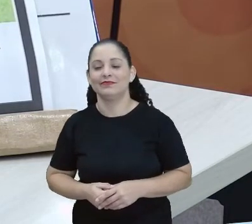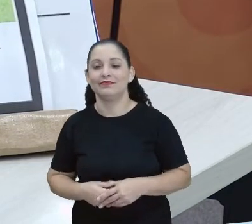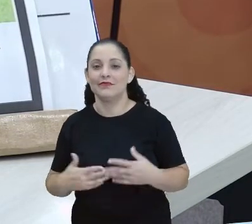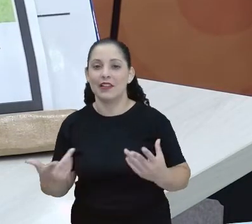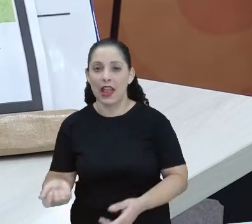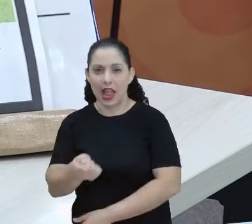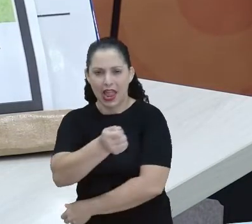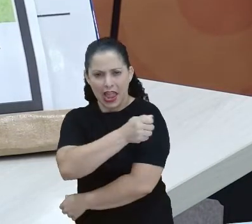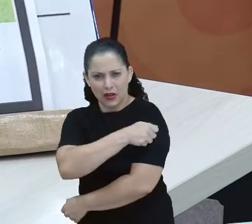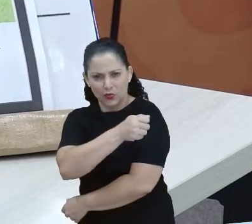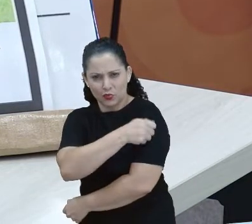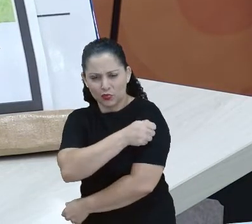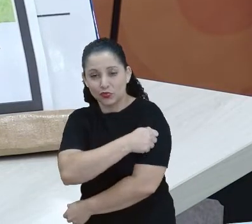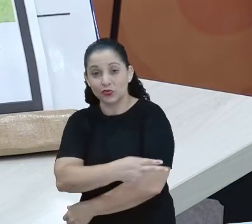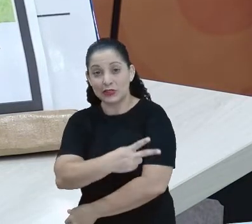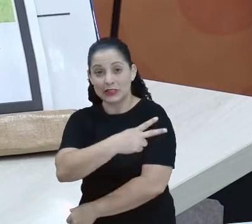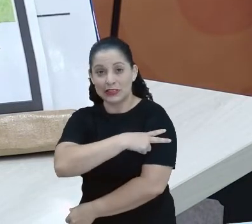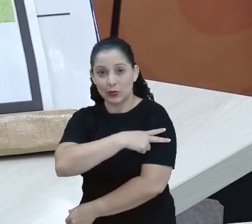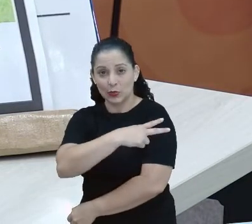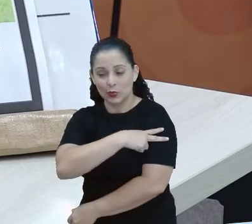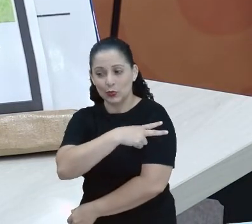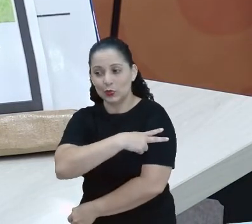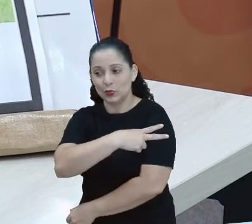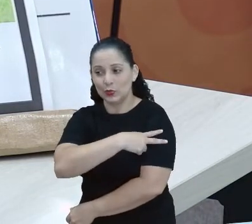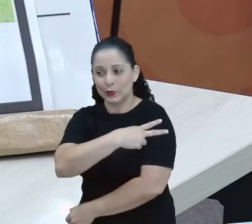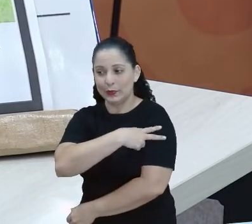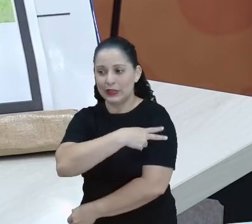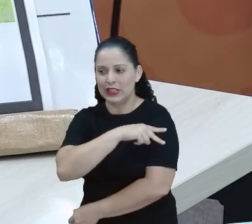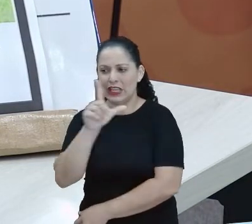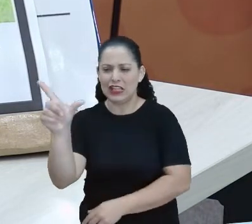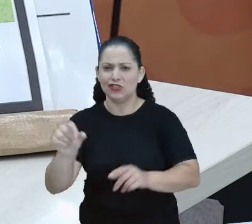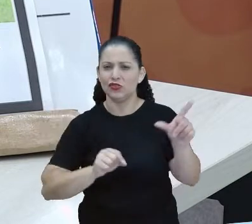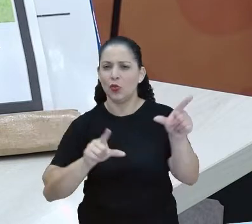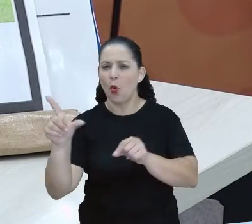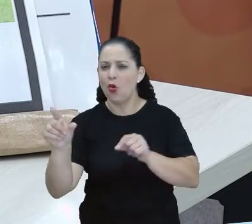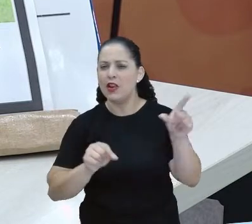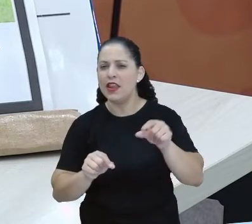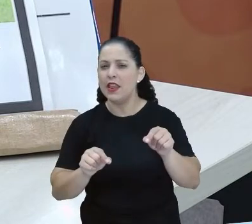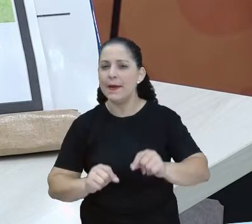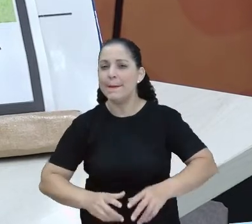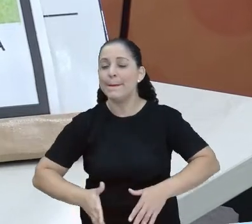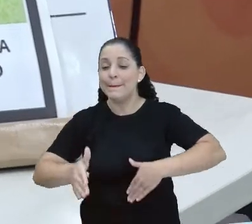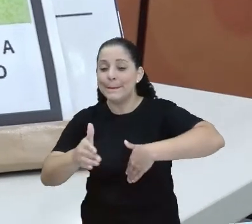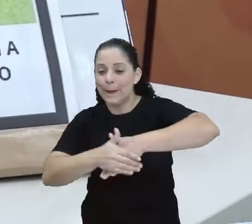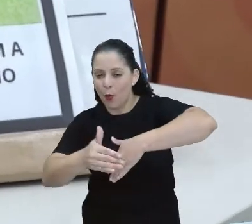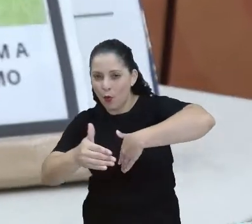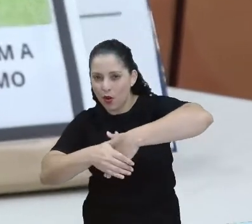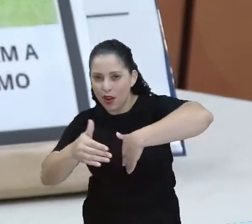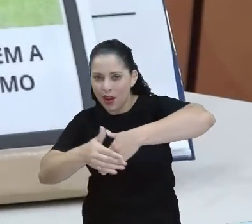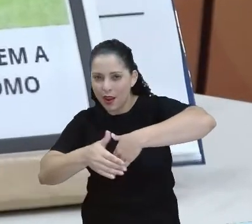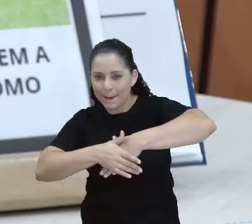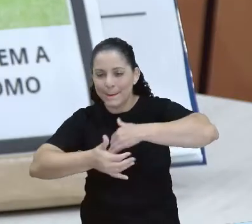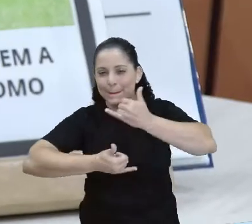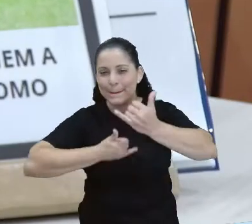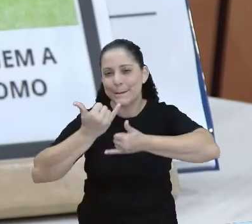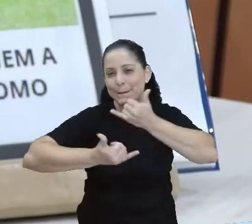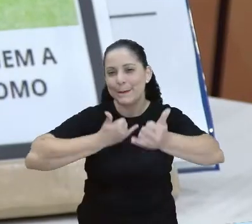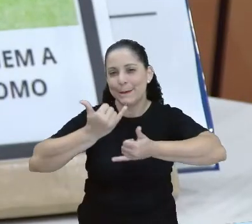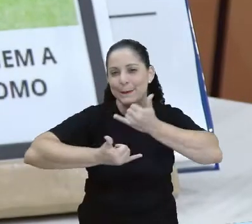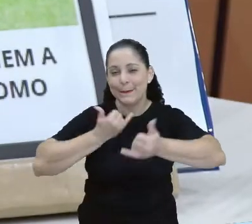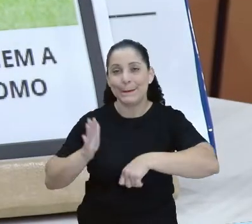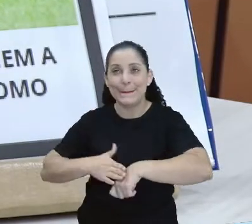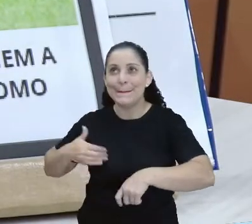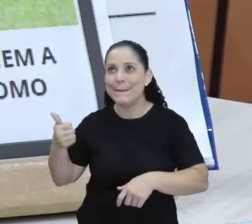Estudantes do segundo ano, elegem a brincadeira com bola como favorita.